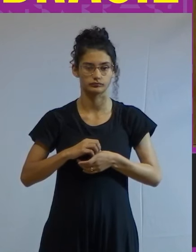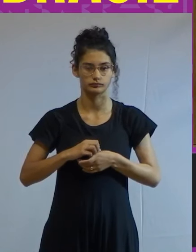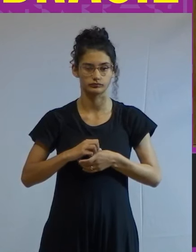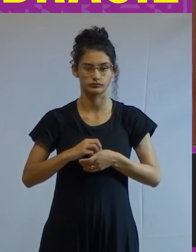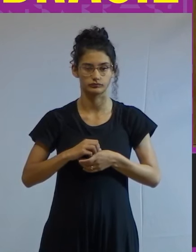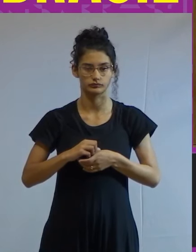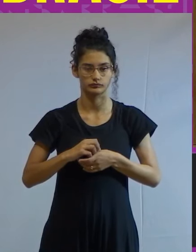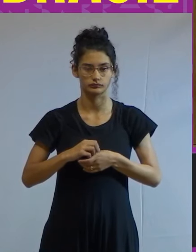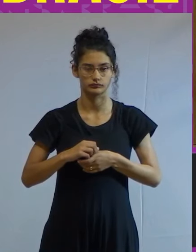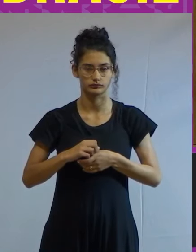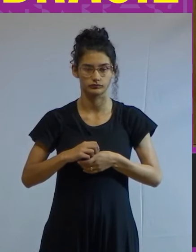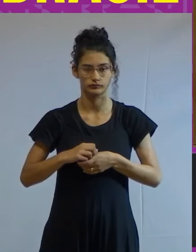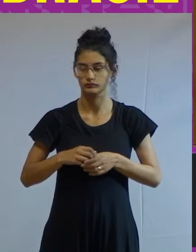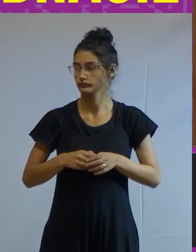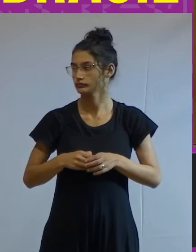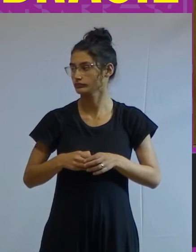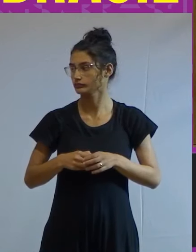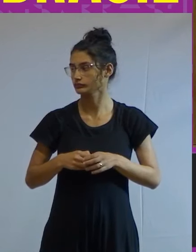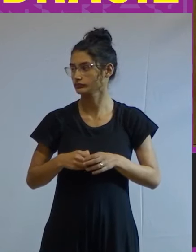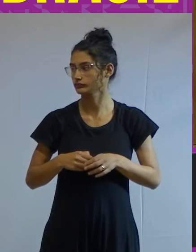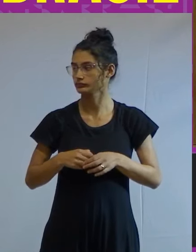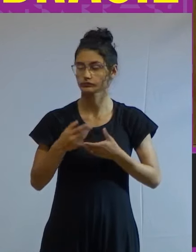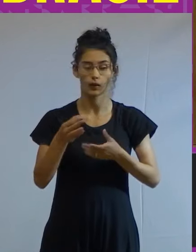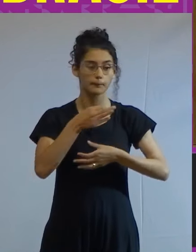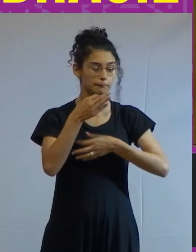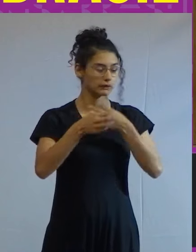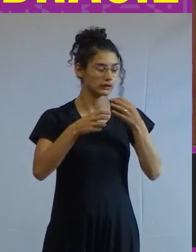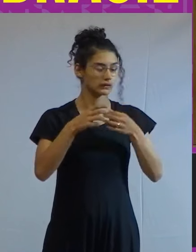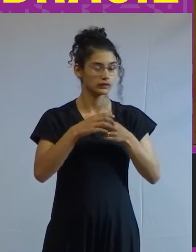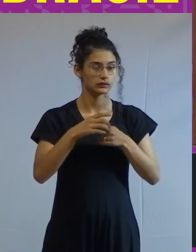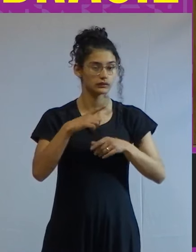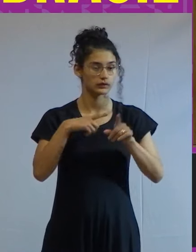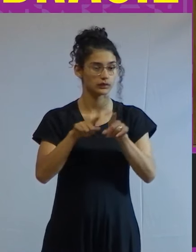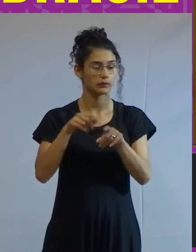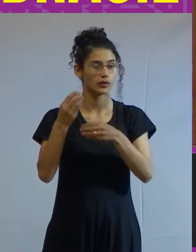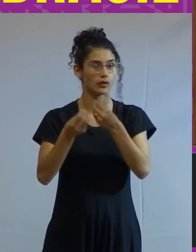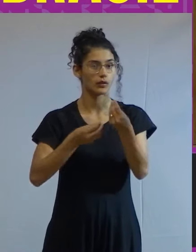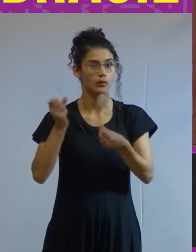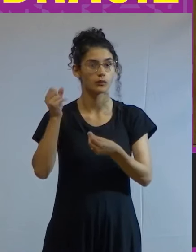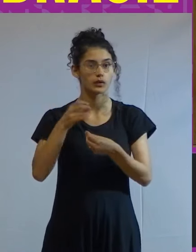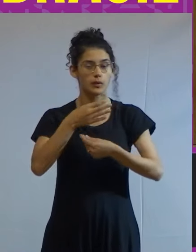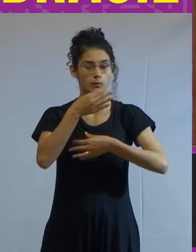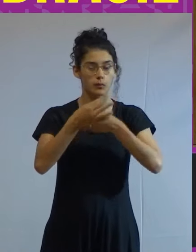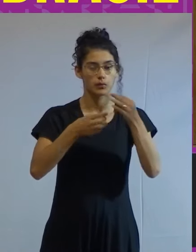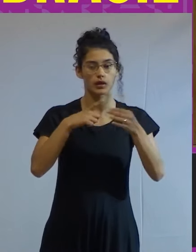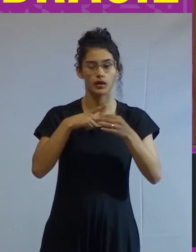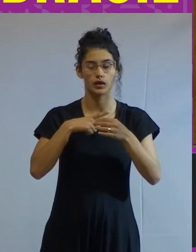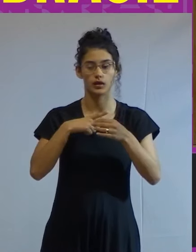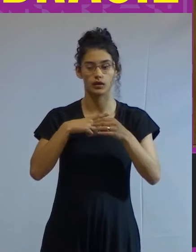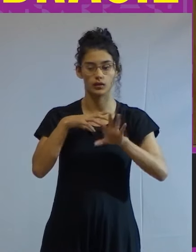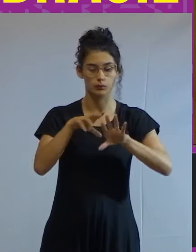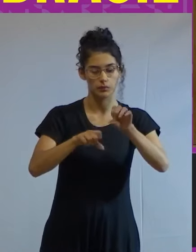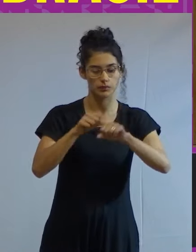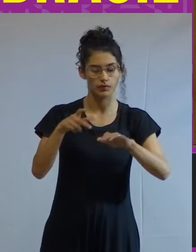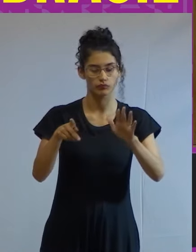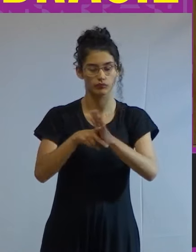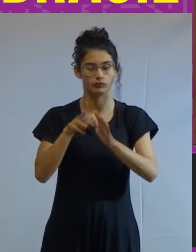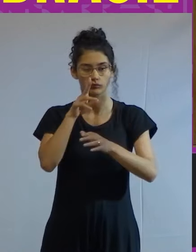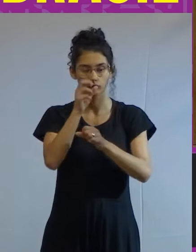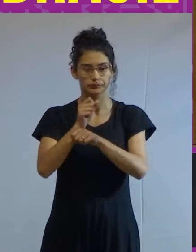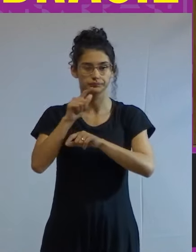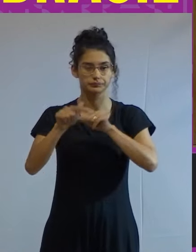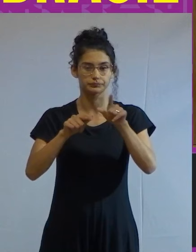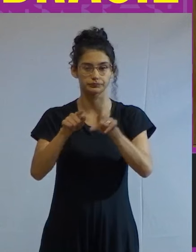perdão essa suposição da super é como se essa suposição da superexploração da força de trabalho